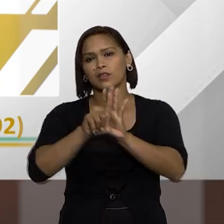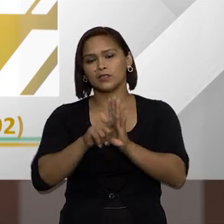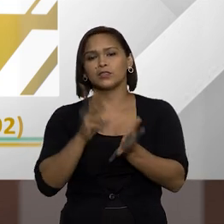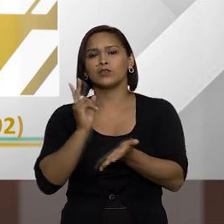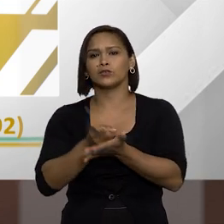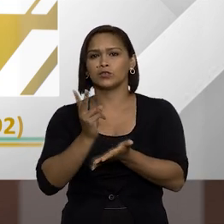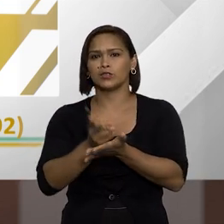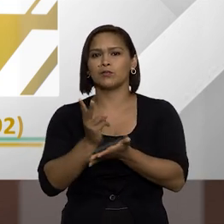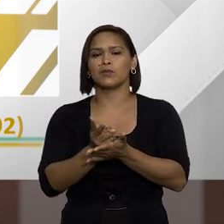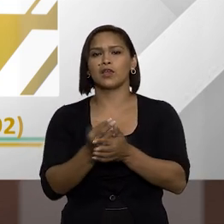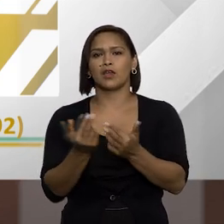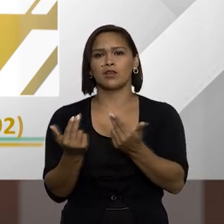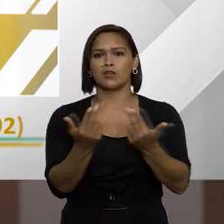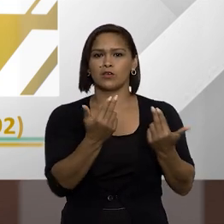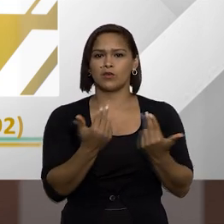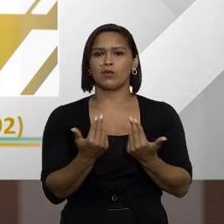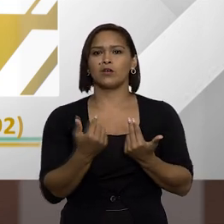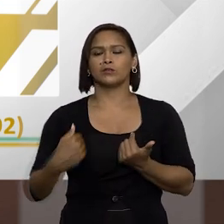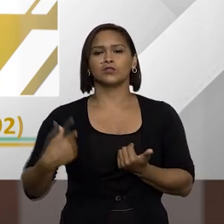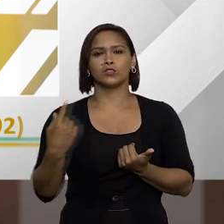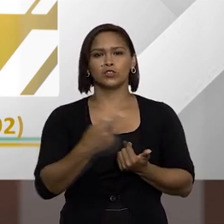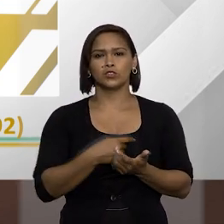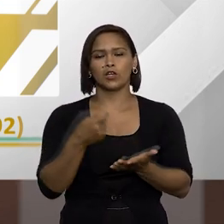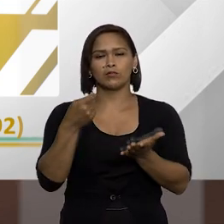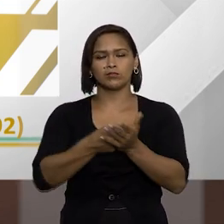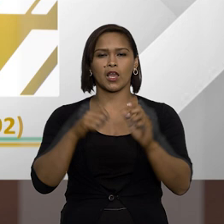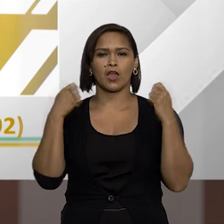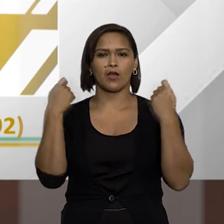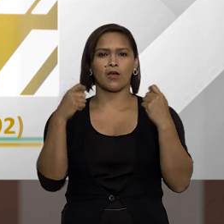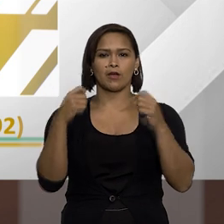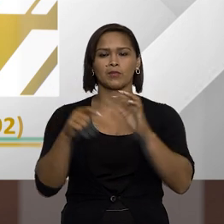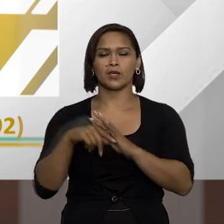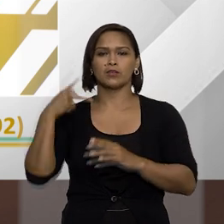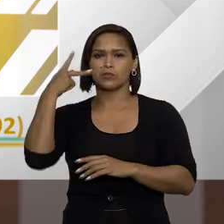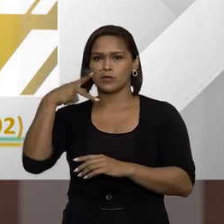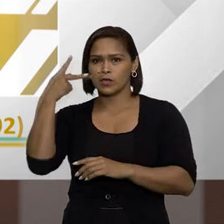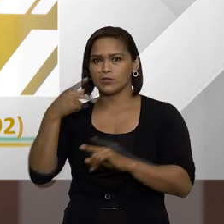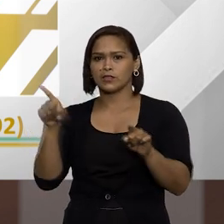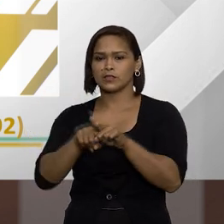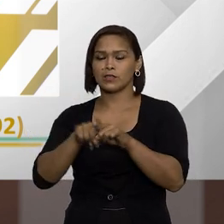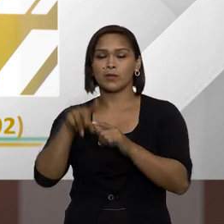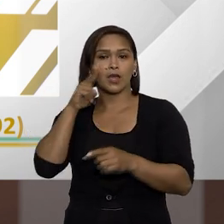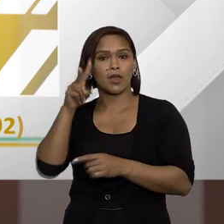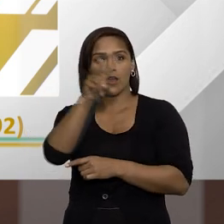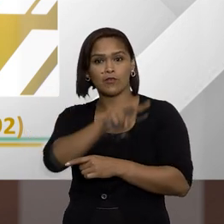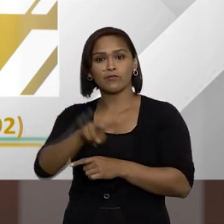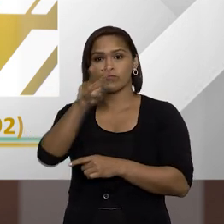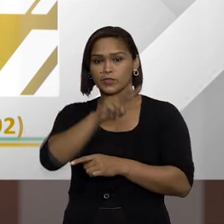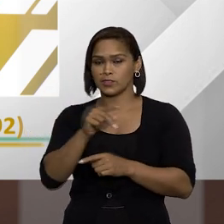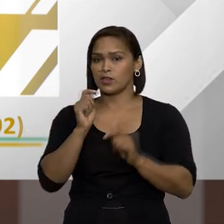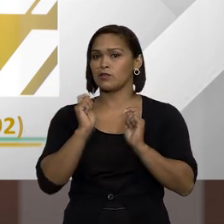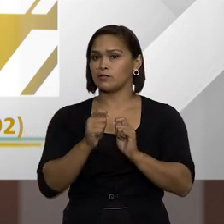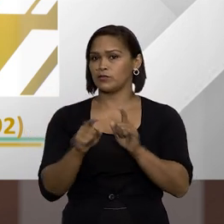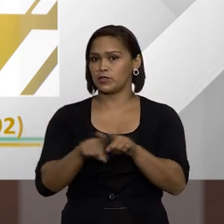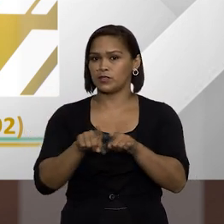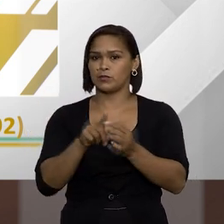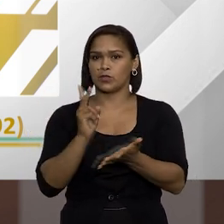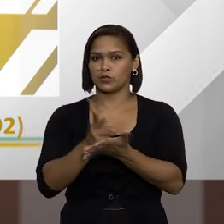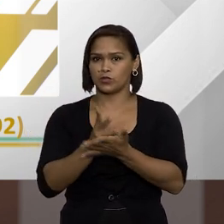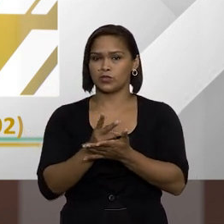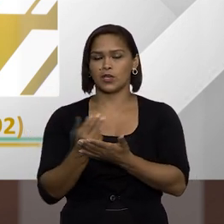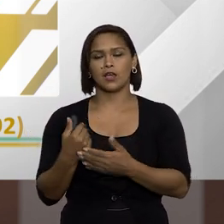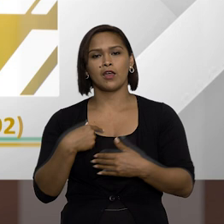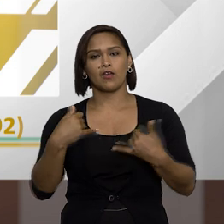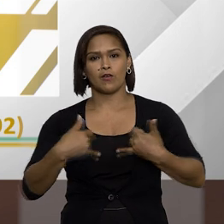sempre caminhar aí nesse sentido e a gente sempre torce muito para que os parlamentares também tenham essa visão e também procedam dessa forma